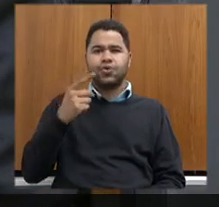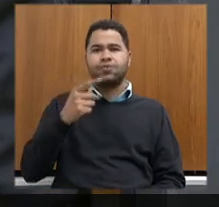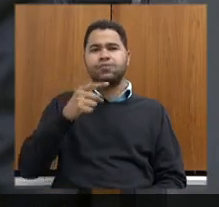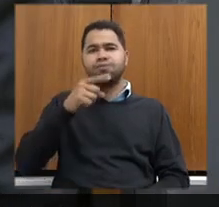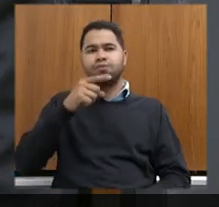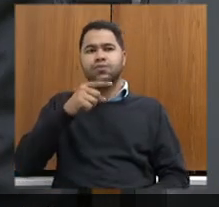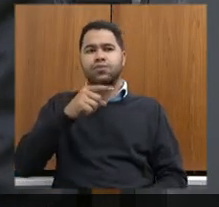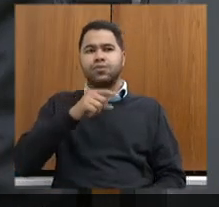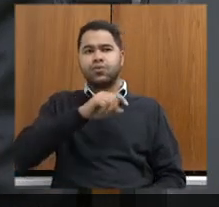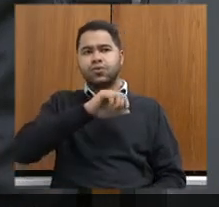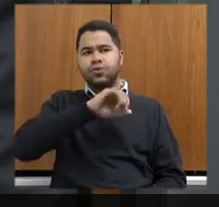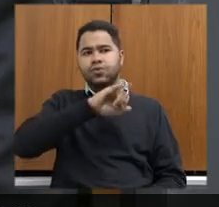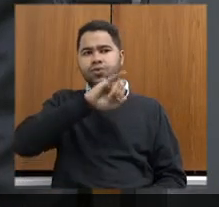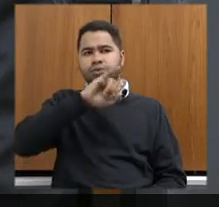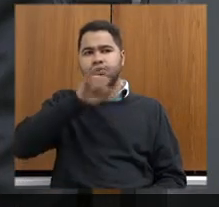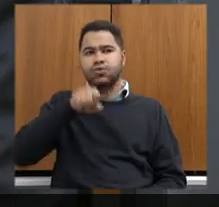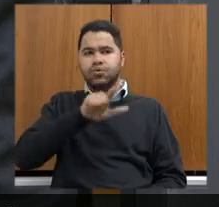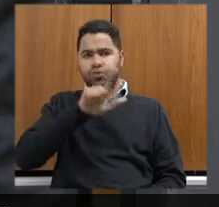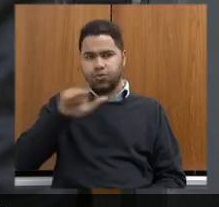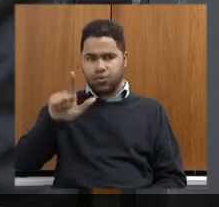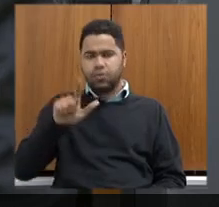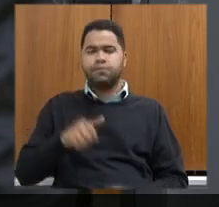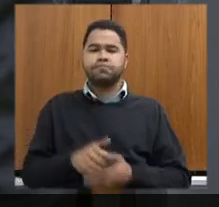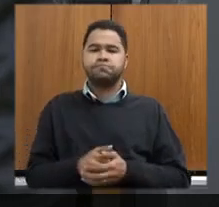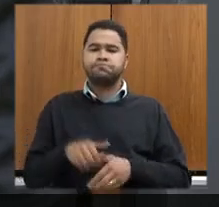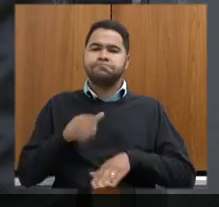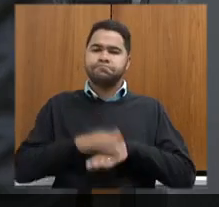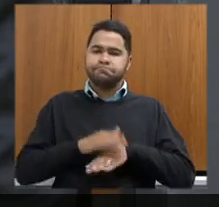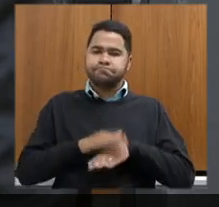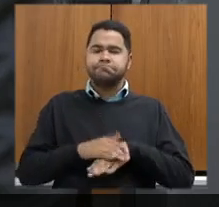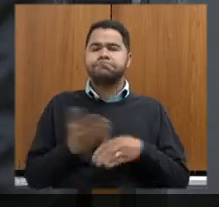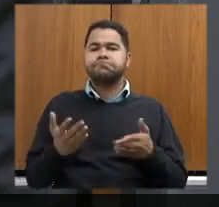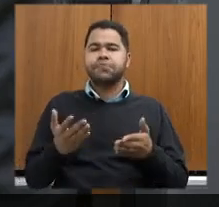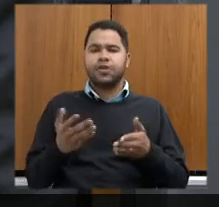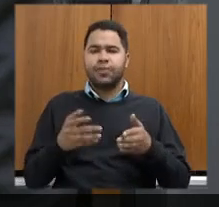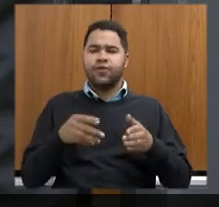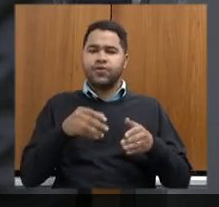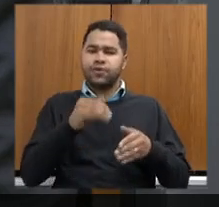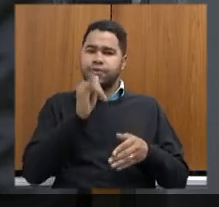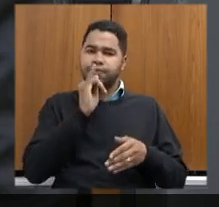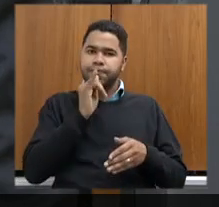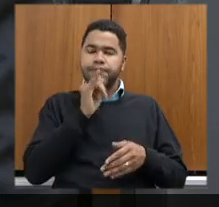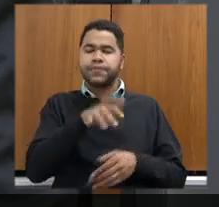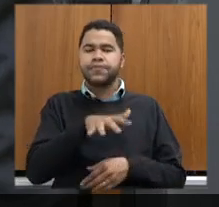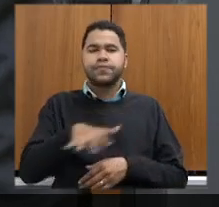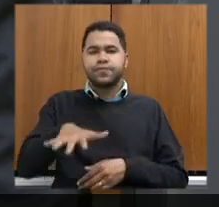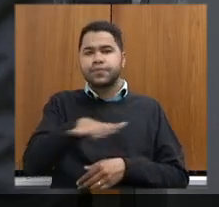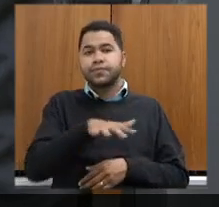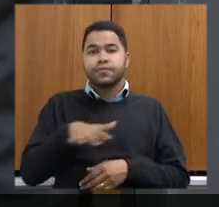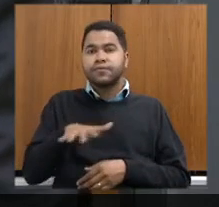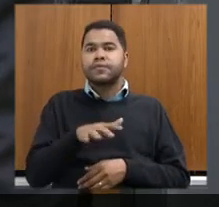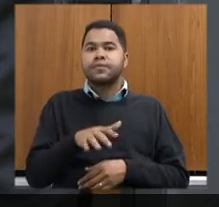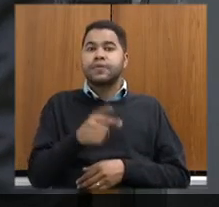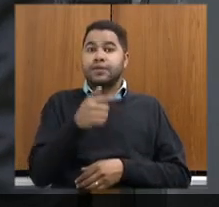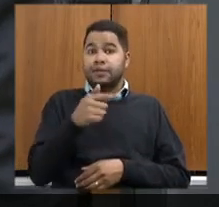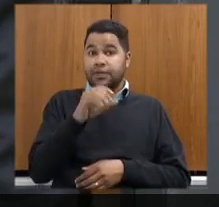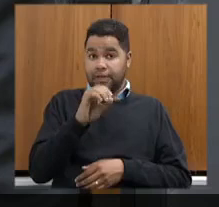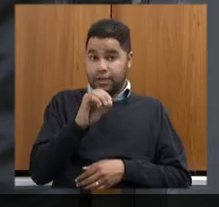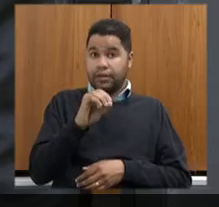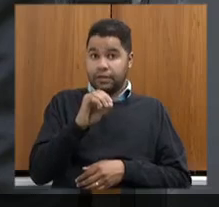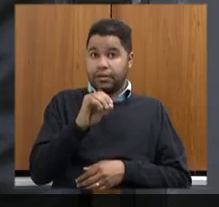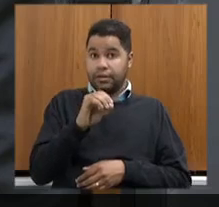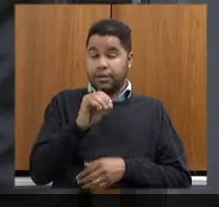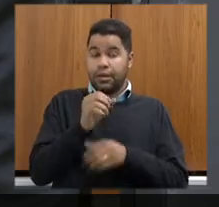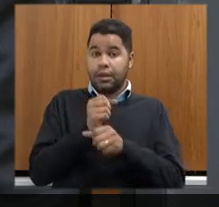Montes Claros, que é o carro-chefe do desenvolvimento regional, tem 70 anos a nossa